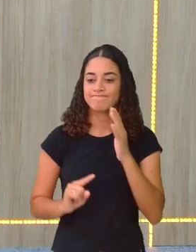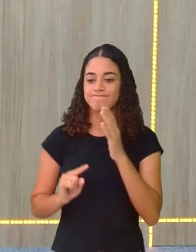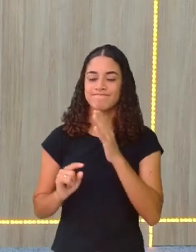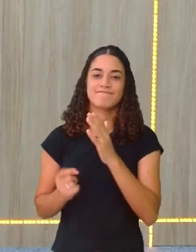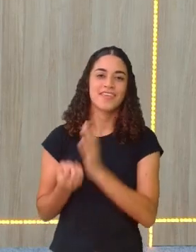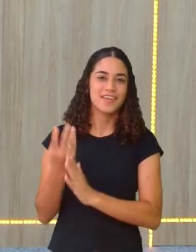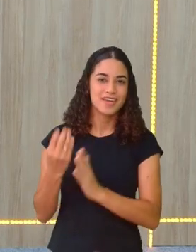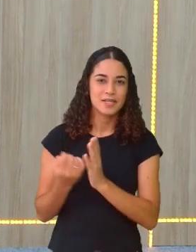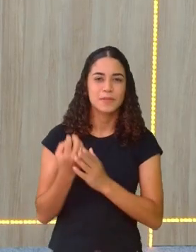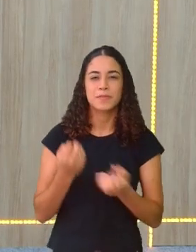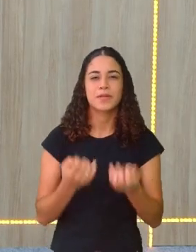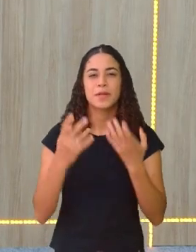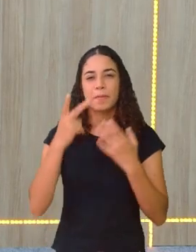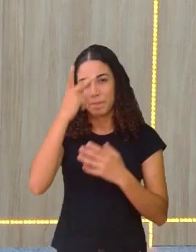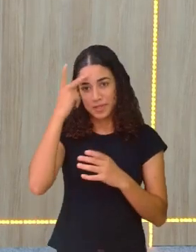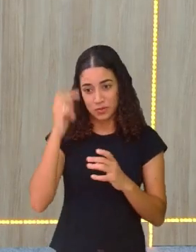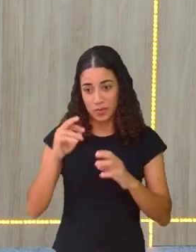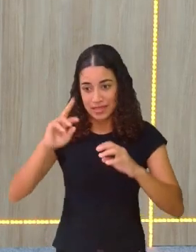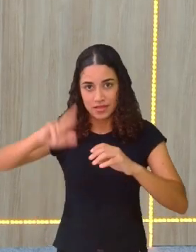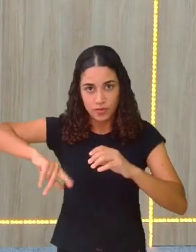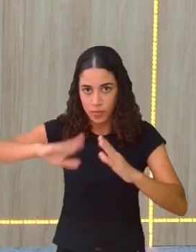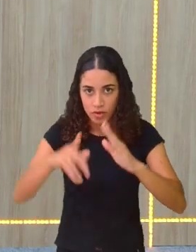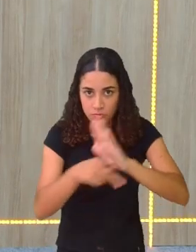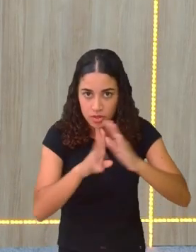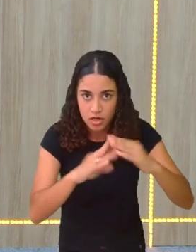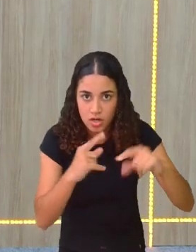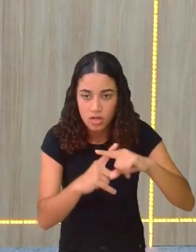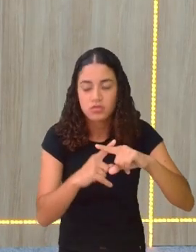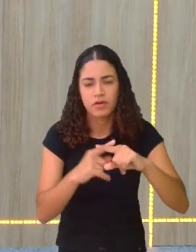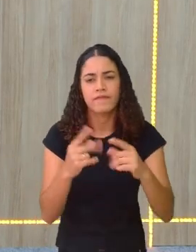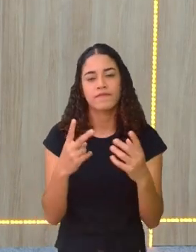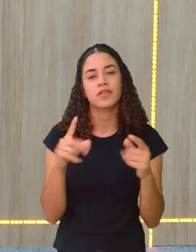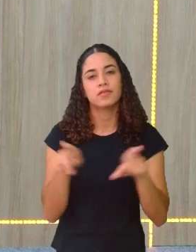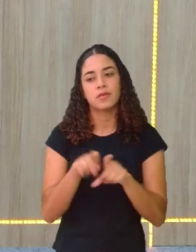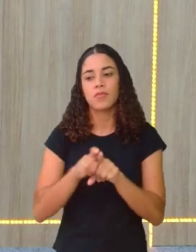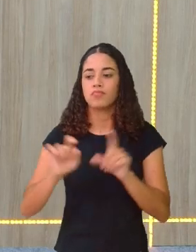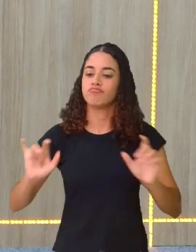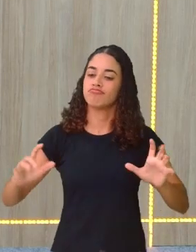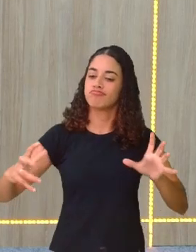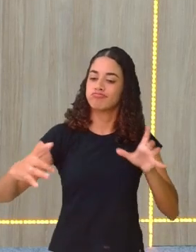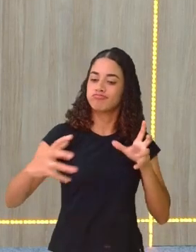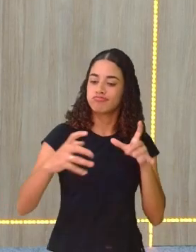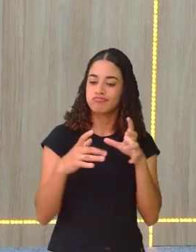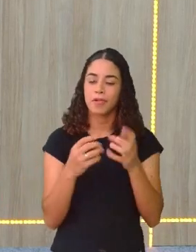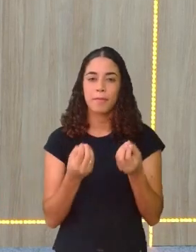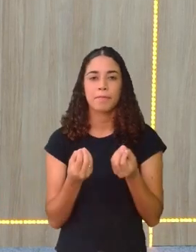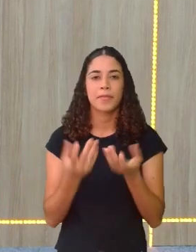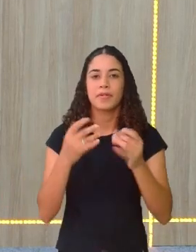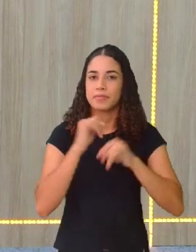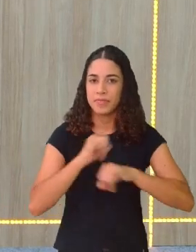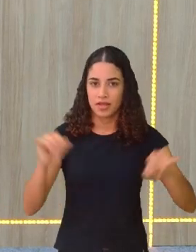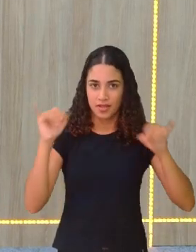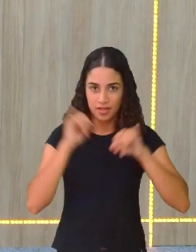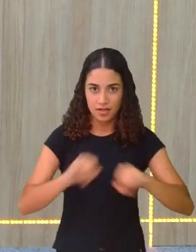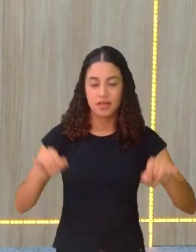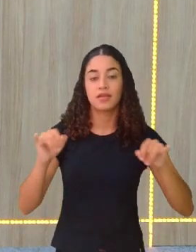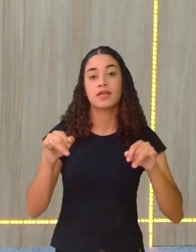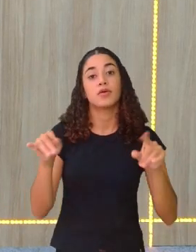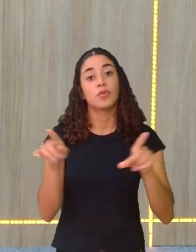pessoas que não eram cristãs de origem, né? Para catequizar, para evangelizar, né? Porque o pastorio, ele tinha